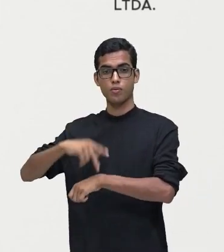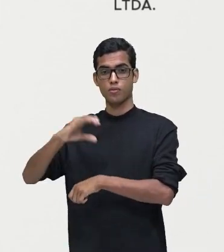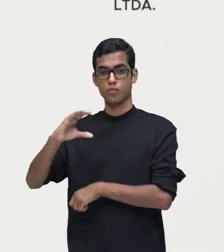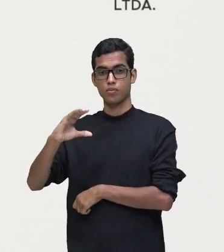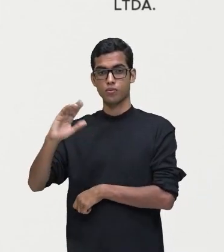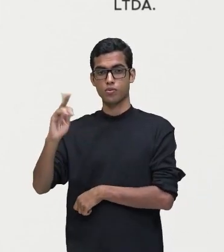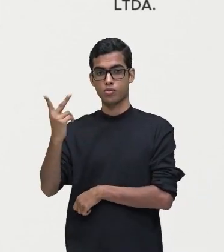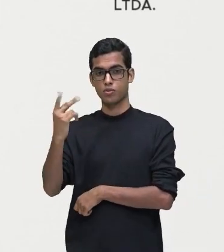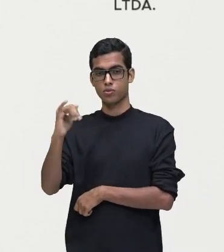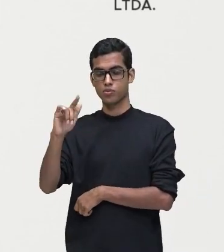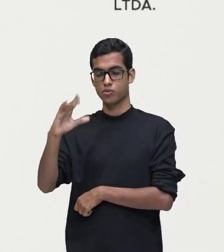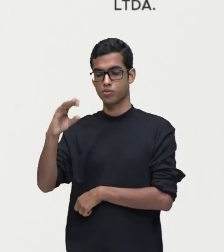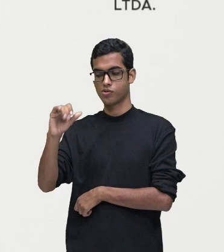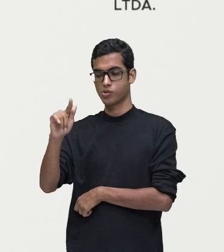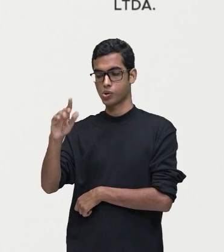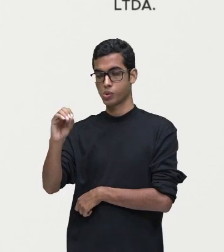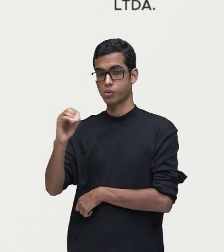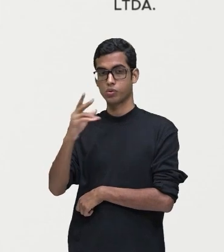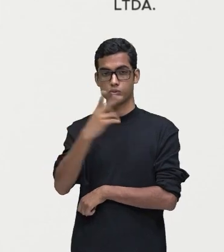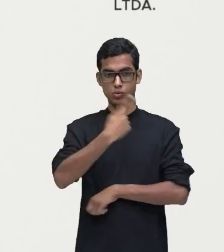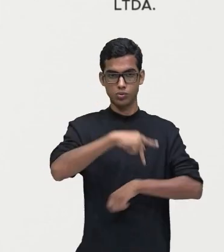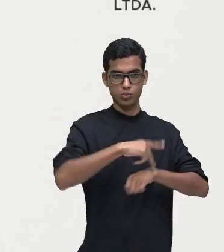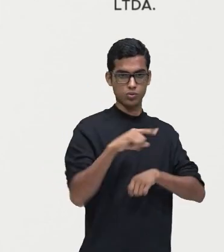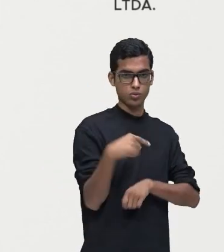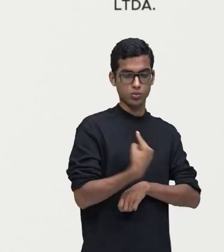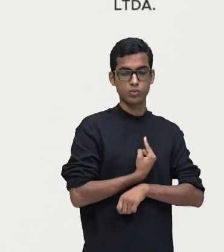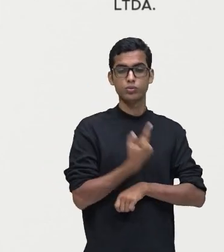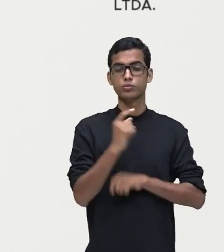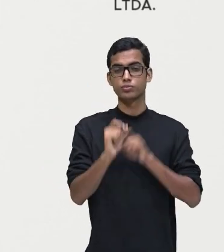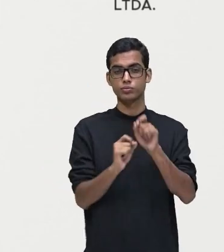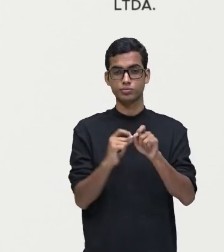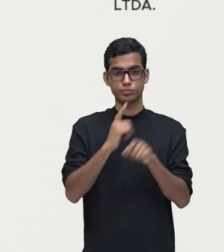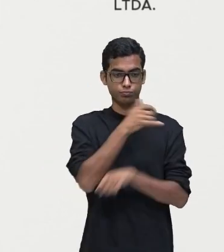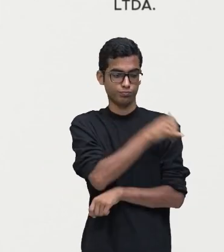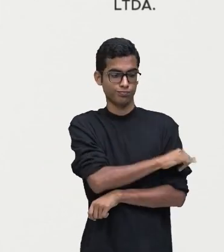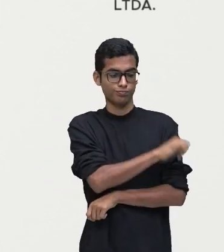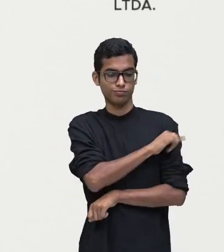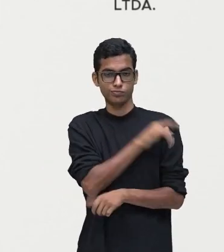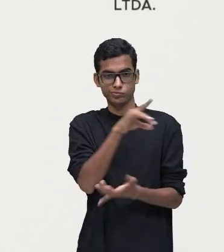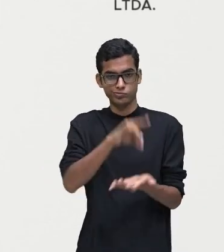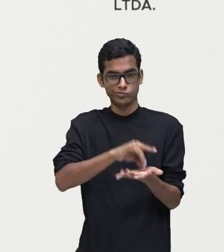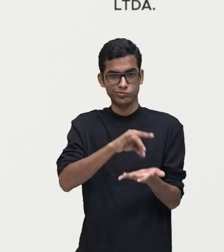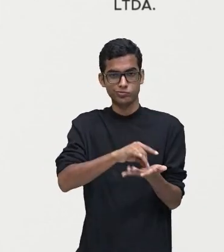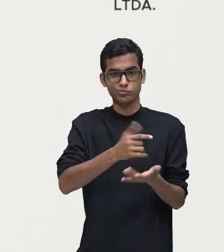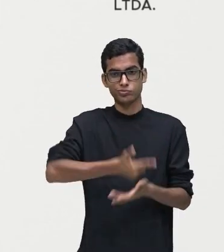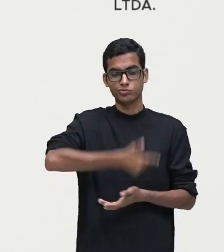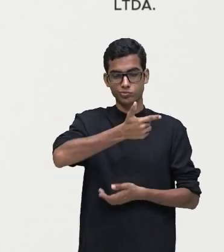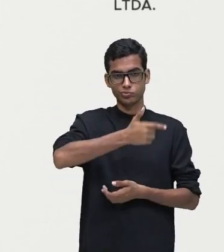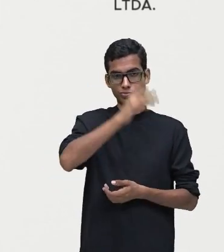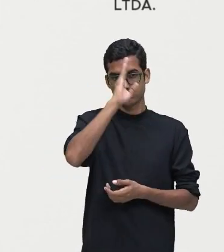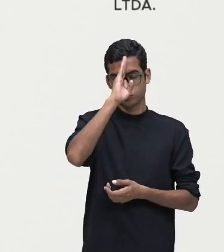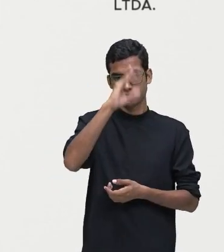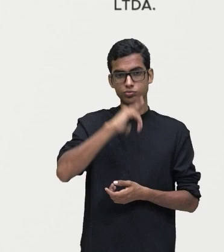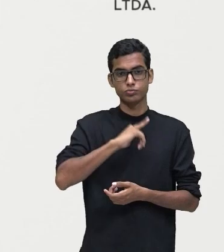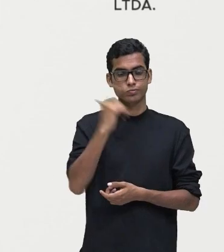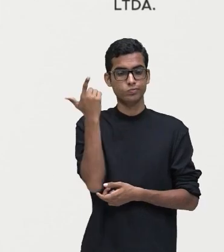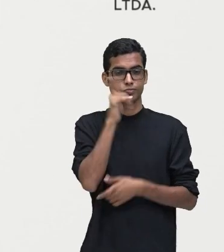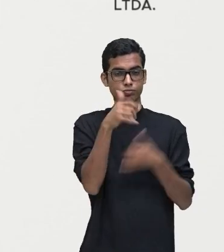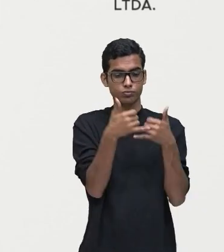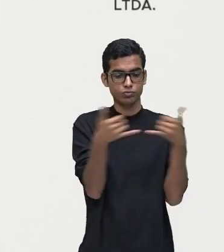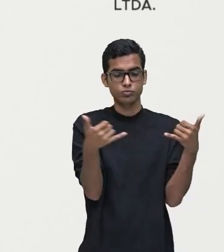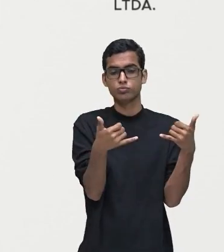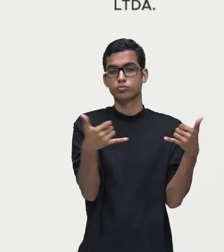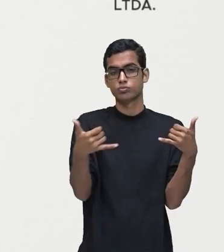país que teve a cidade do Rio de Janeiro, certo? Foi a segunda a ter uma linha telefônica